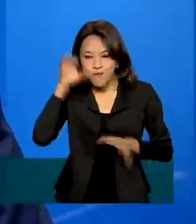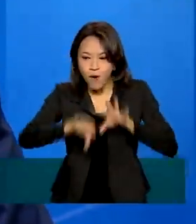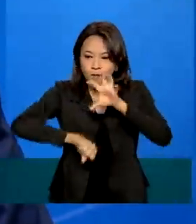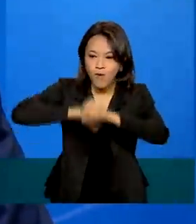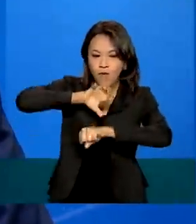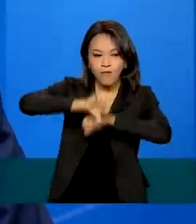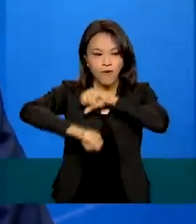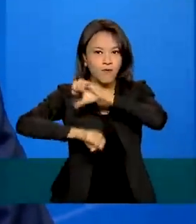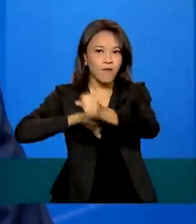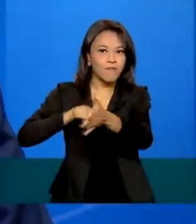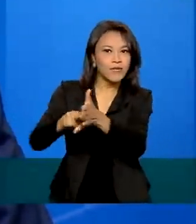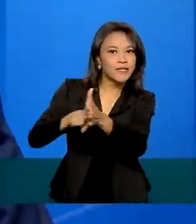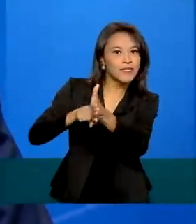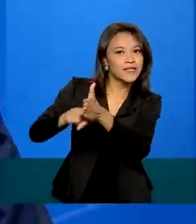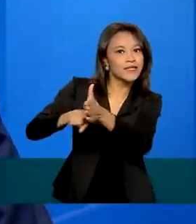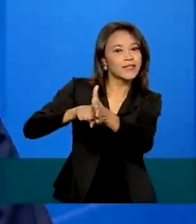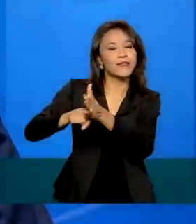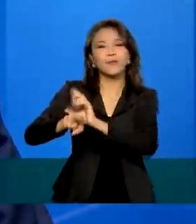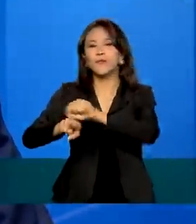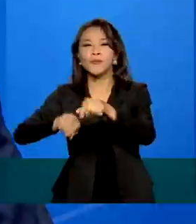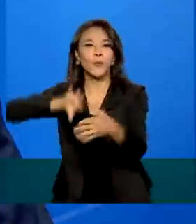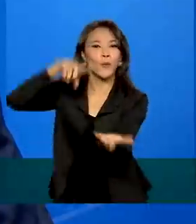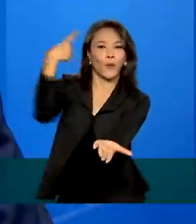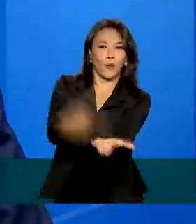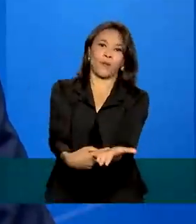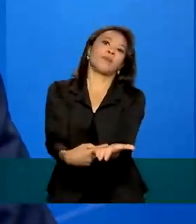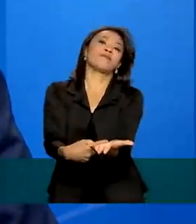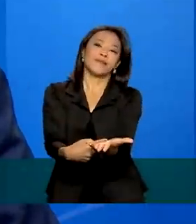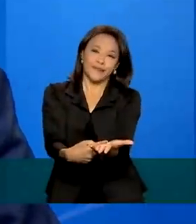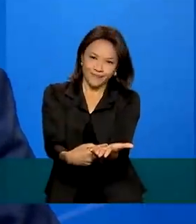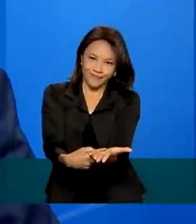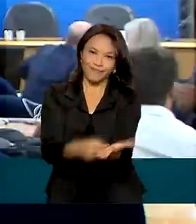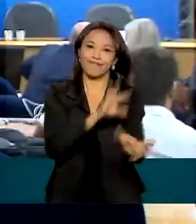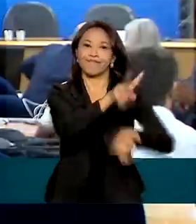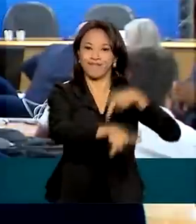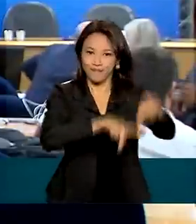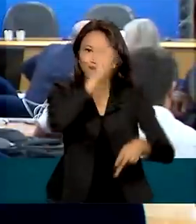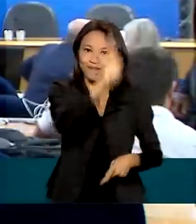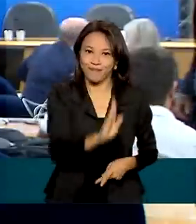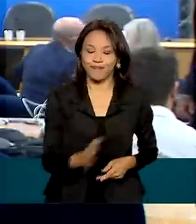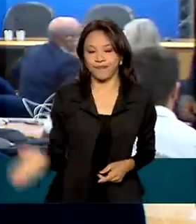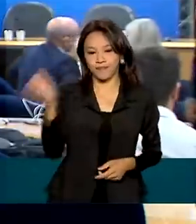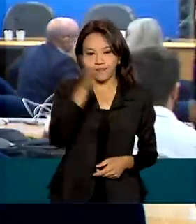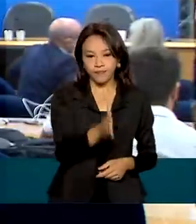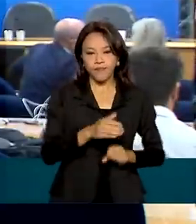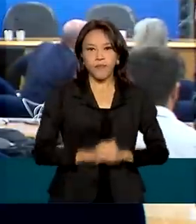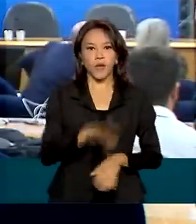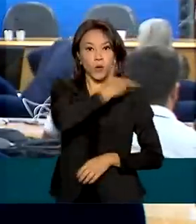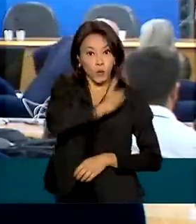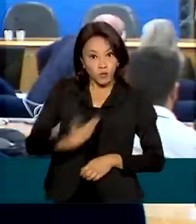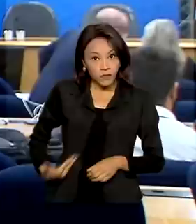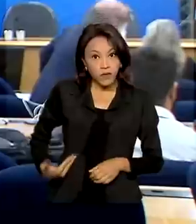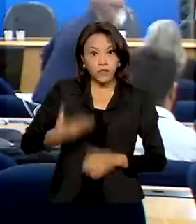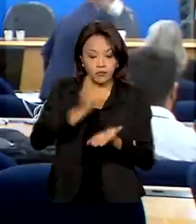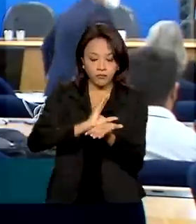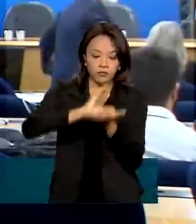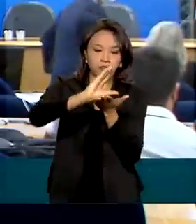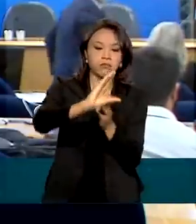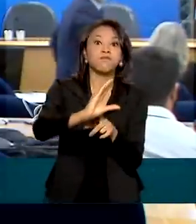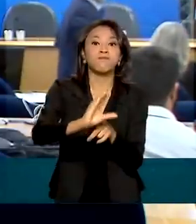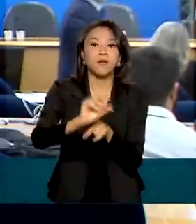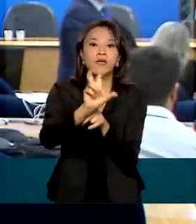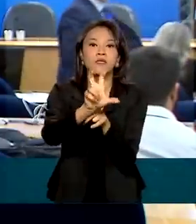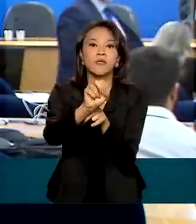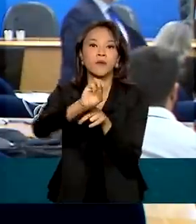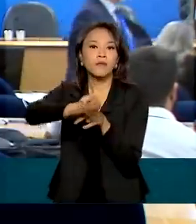e do compromisso com a população brasileira. O governo prevê o repasse de quase 50 milhões